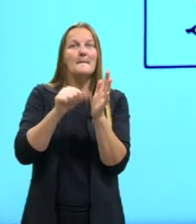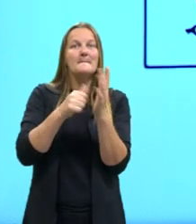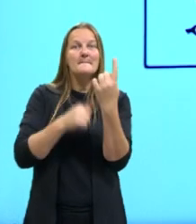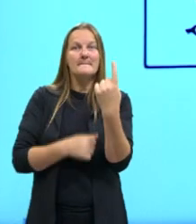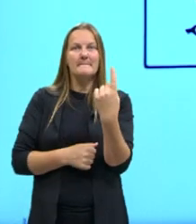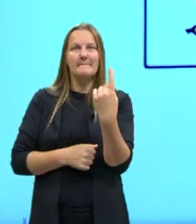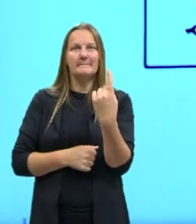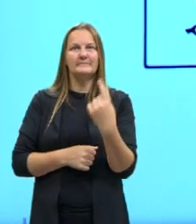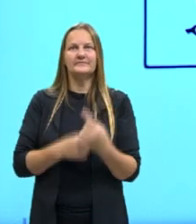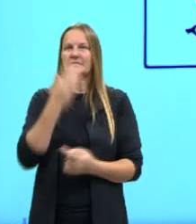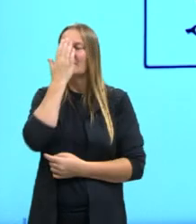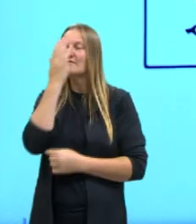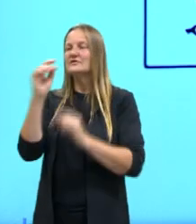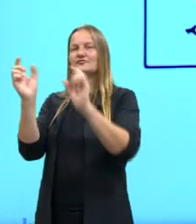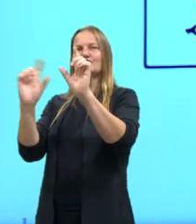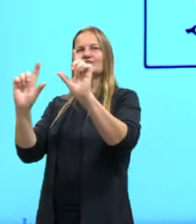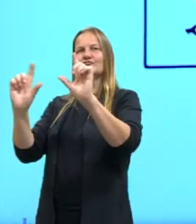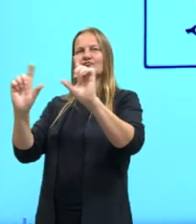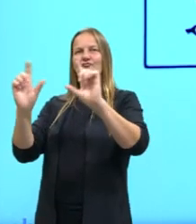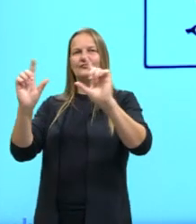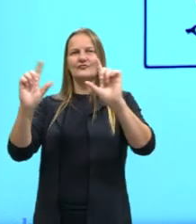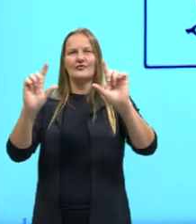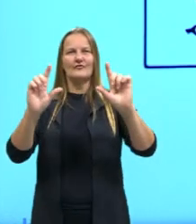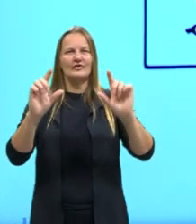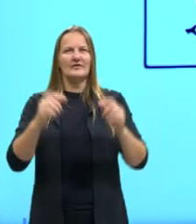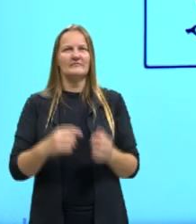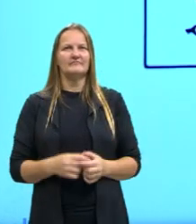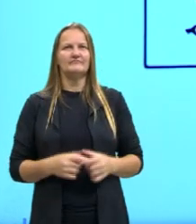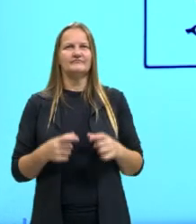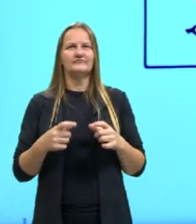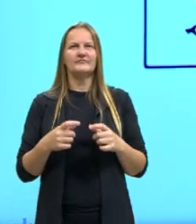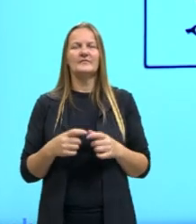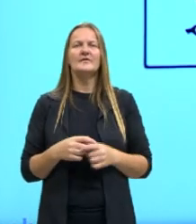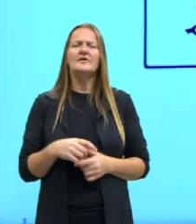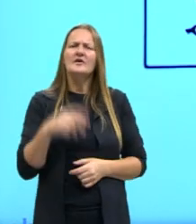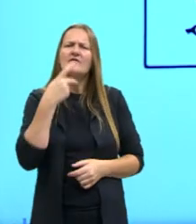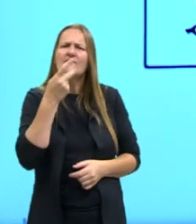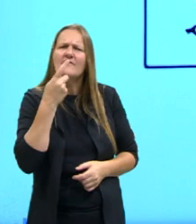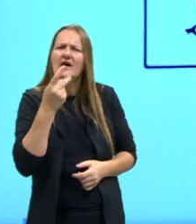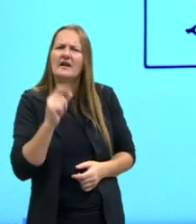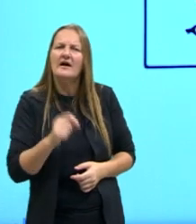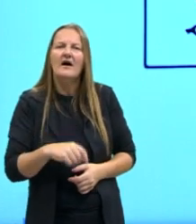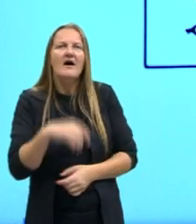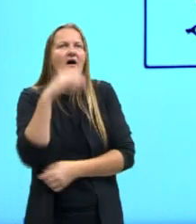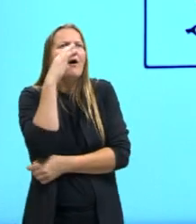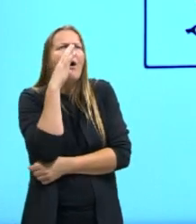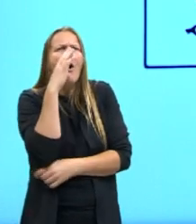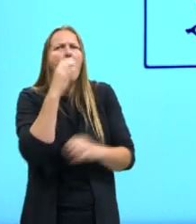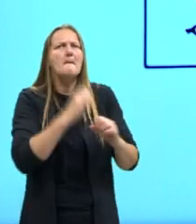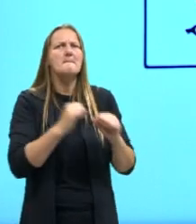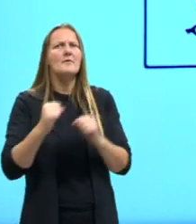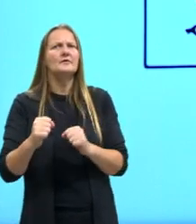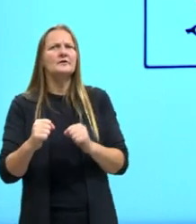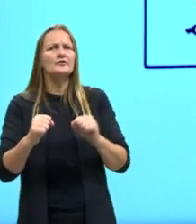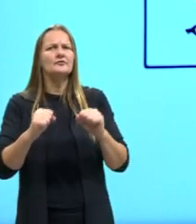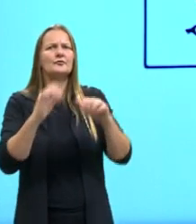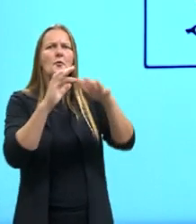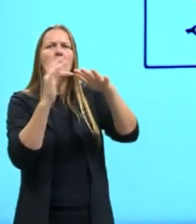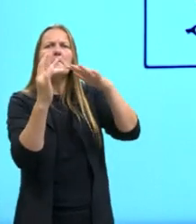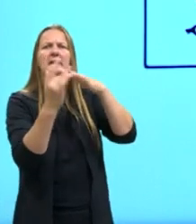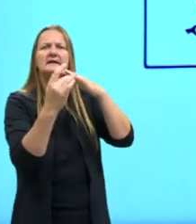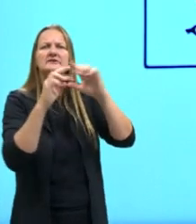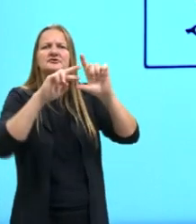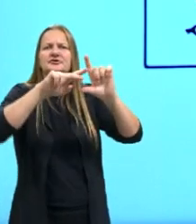está na frente de uma televisão segurando um pratinho e ele diz ó poderoso da mídia de massa